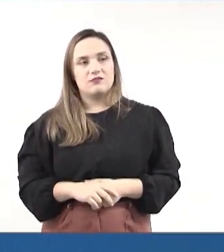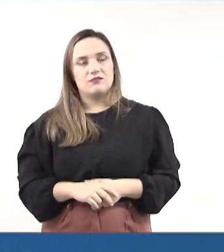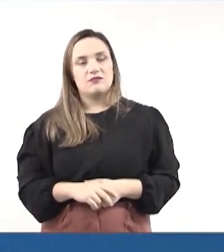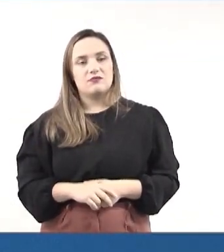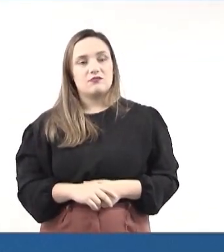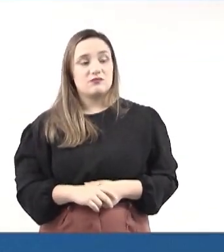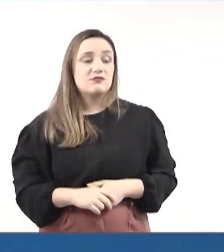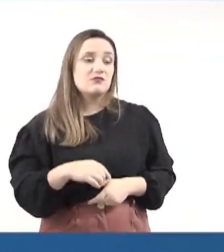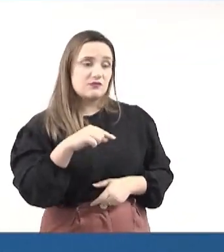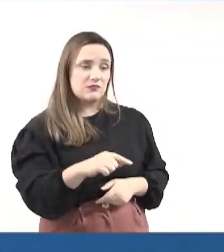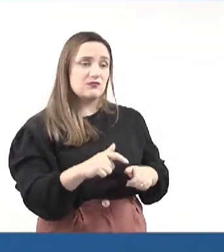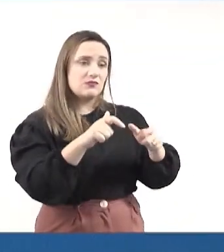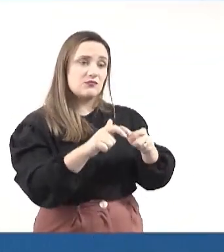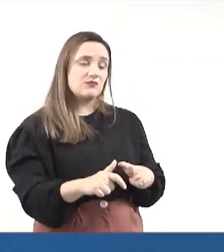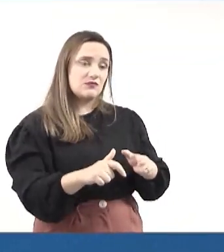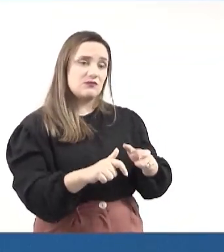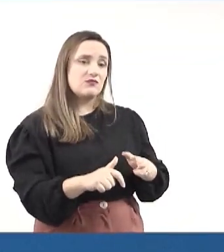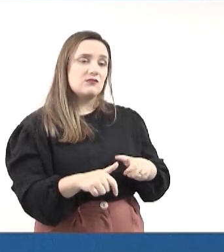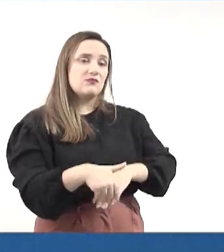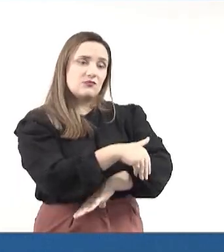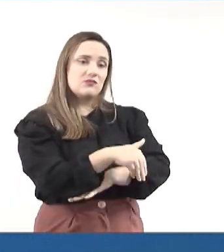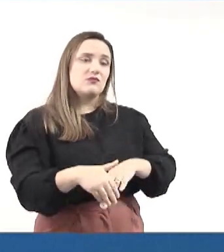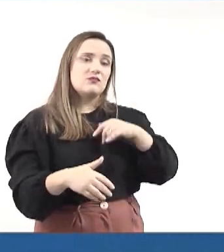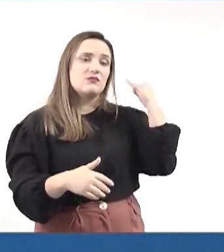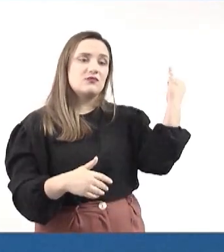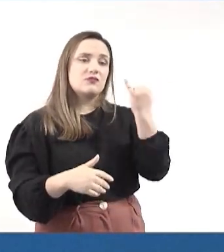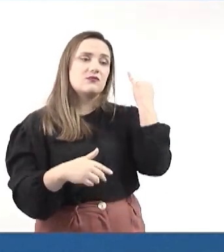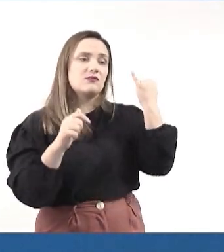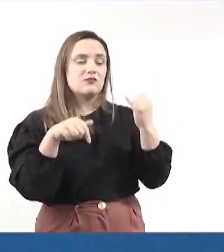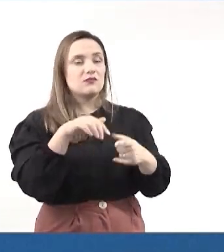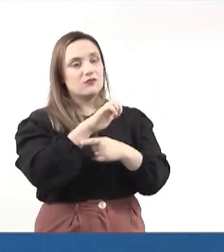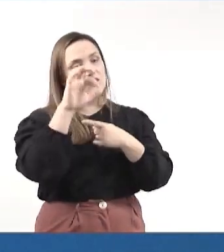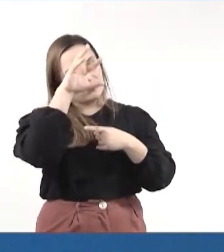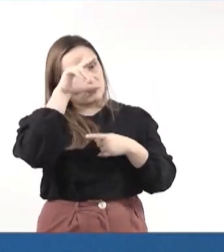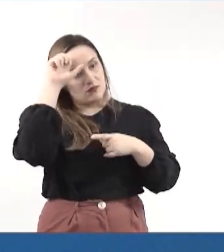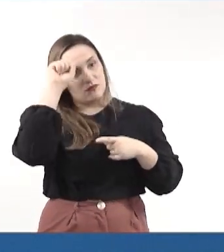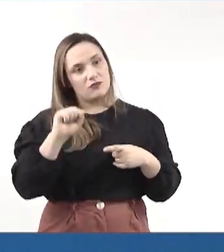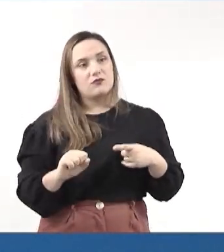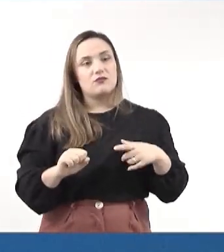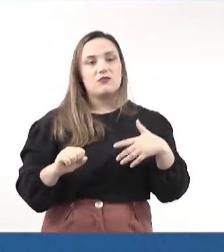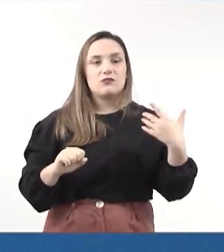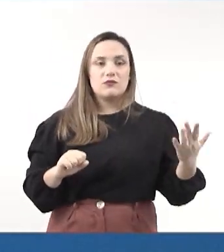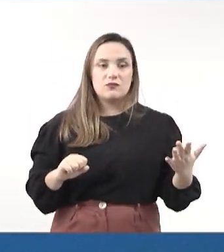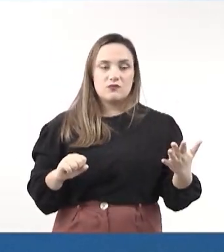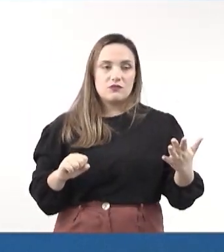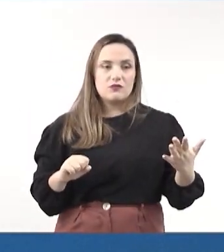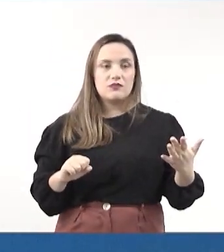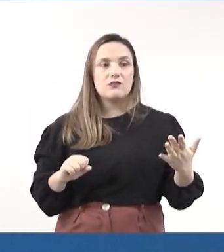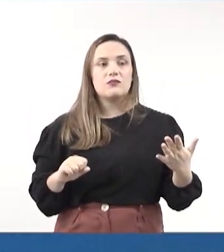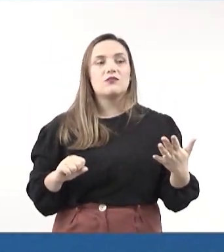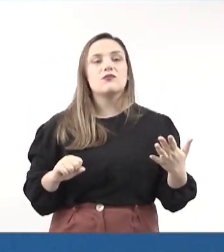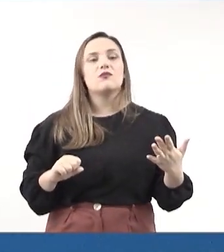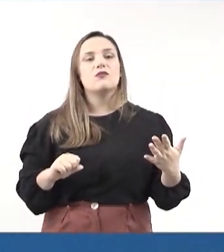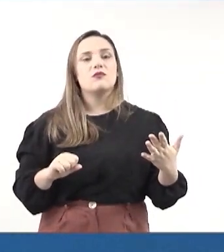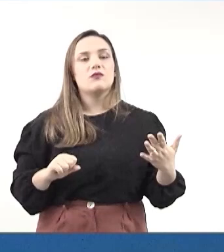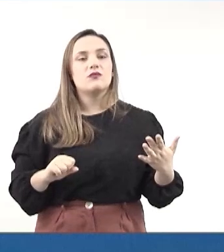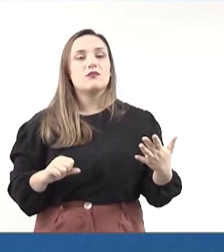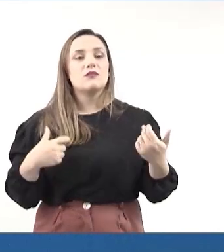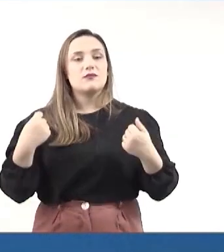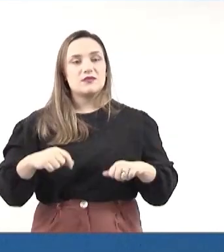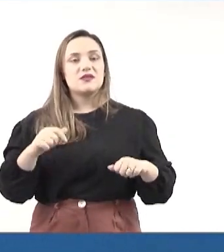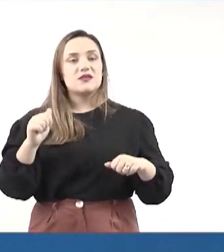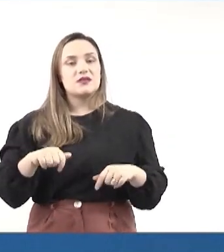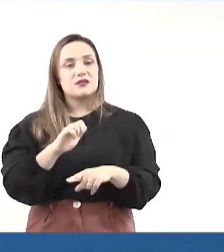rodoviário tão importante para o Mato Grosso do Sul. É, logicamente, que nós deveríamos adotar aqui, no nosso Estado,